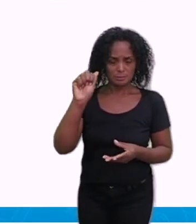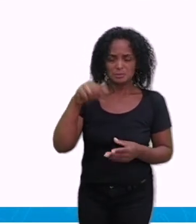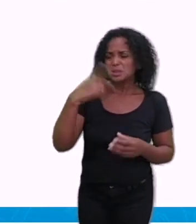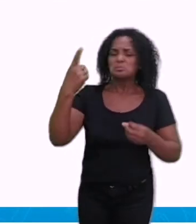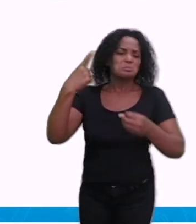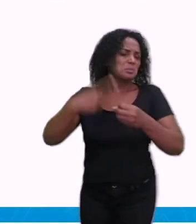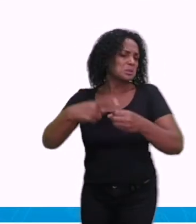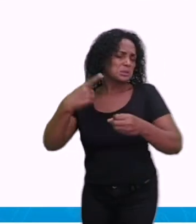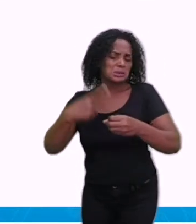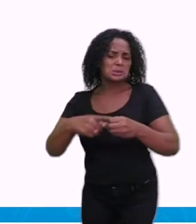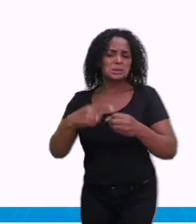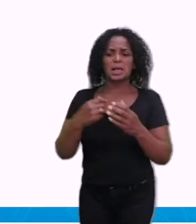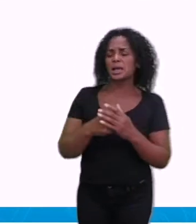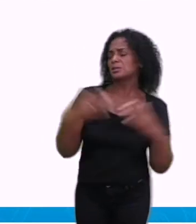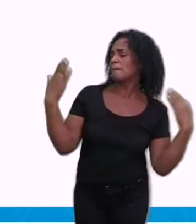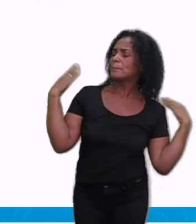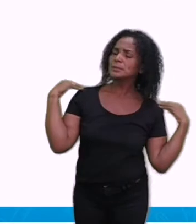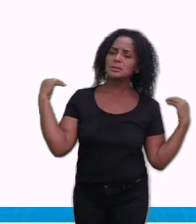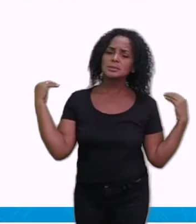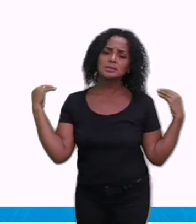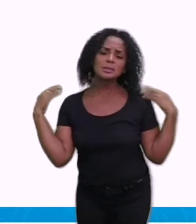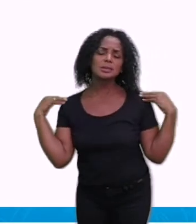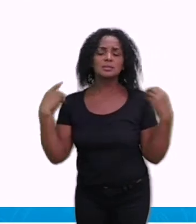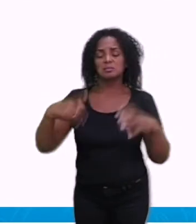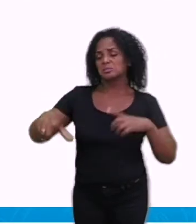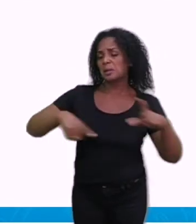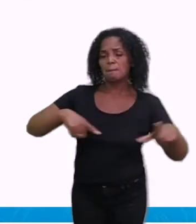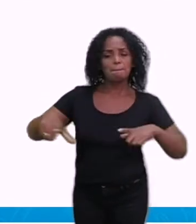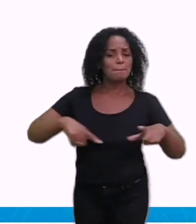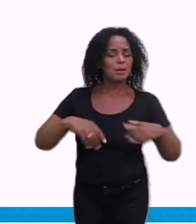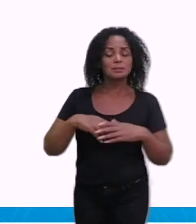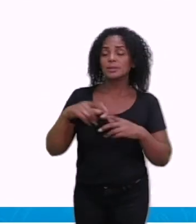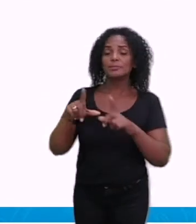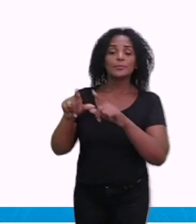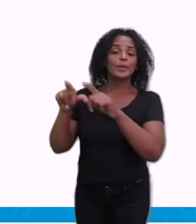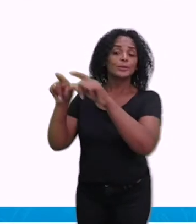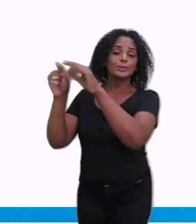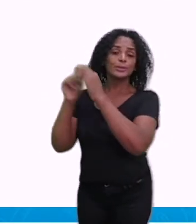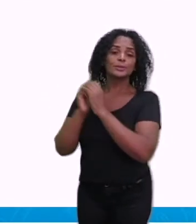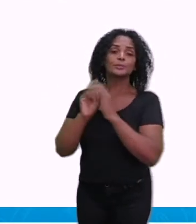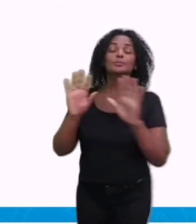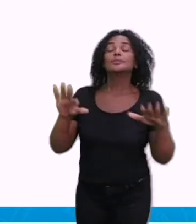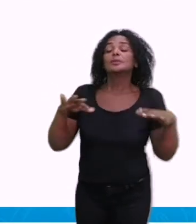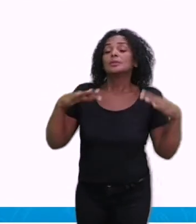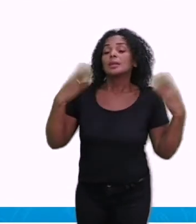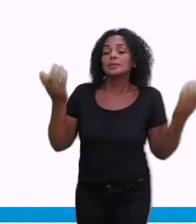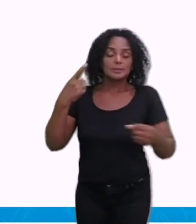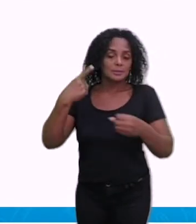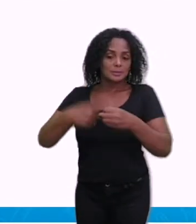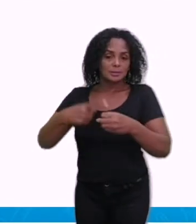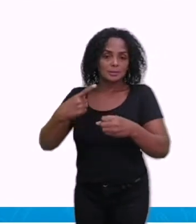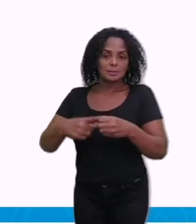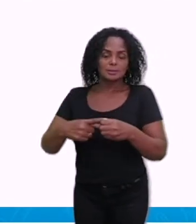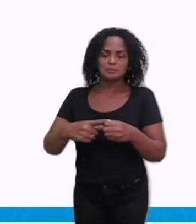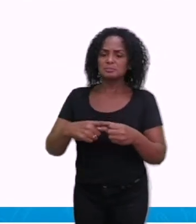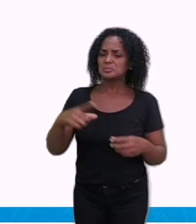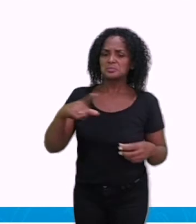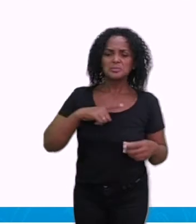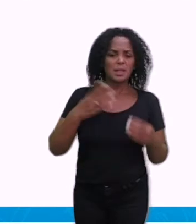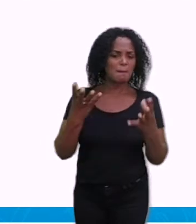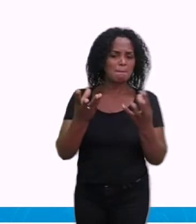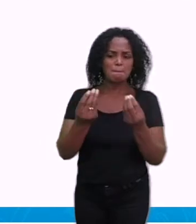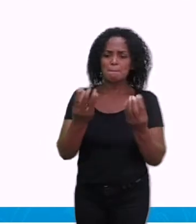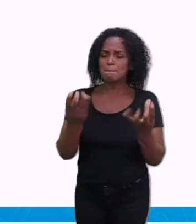viajando a trabalho, a passeio. Ela tá viajando. E aí, nessa cidade, tá tendo surto da